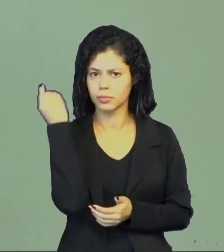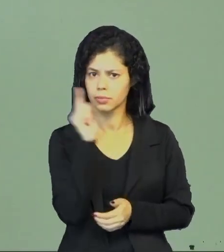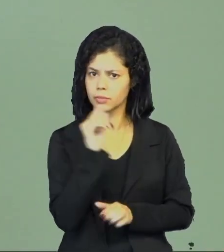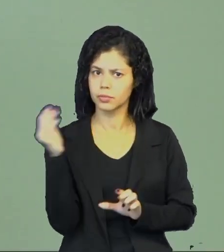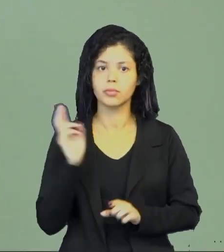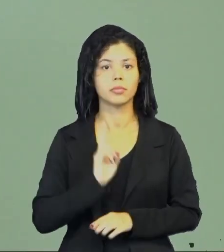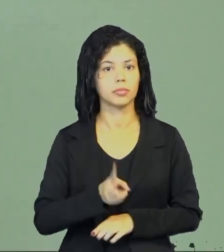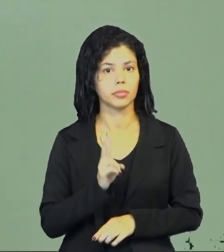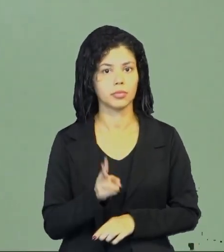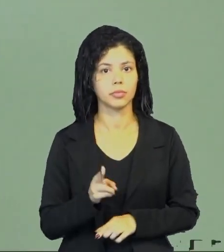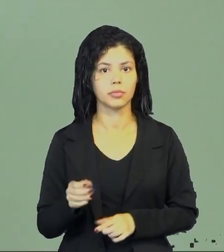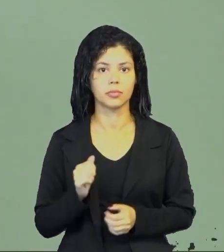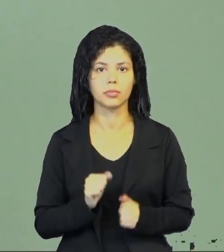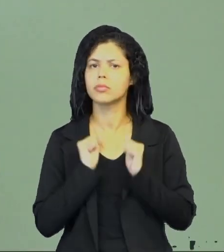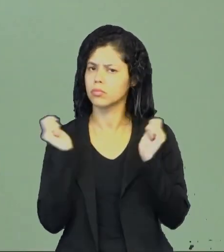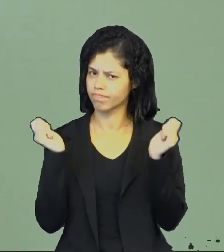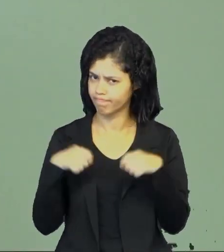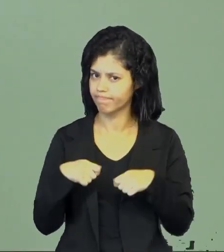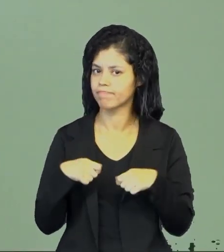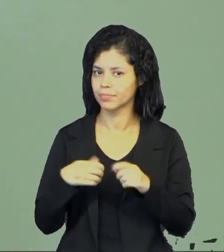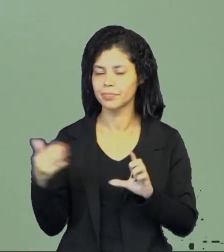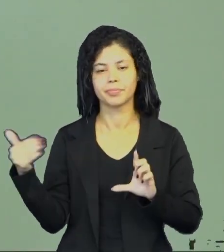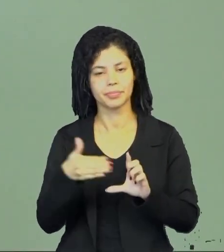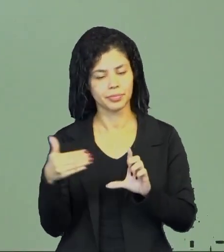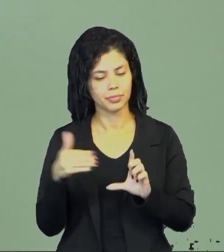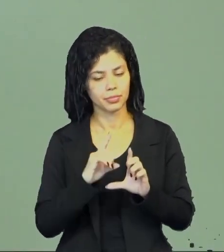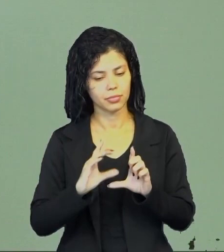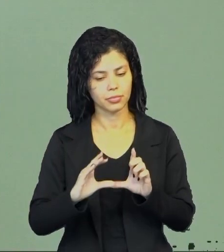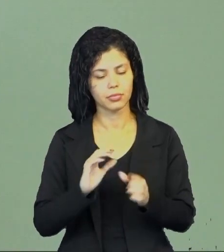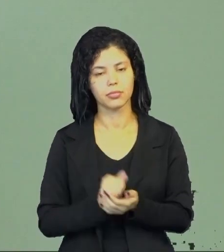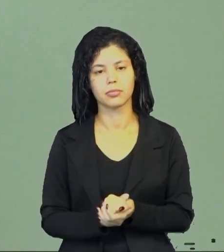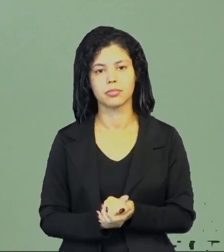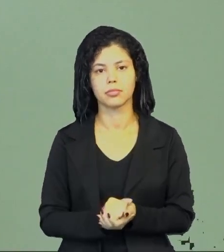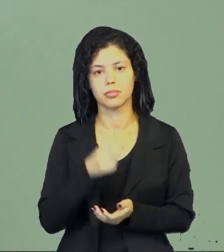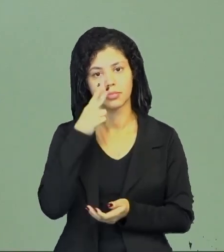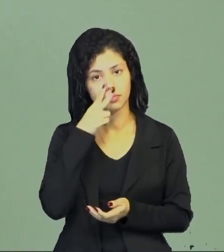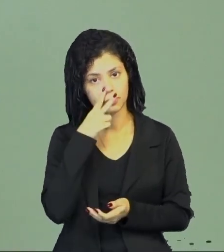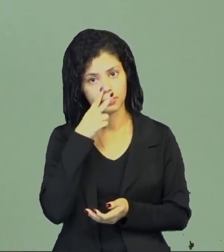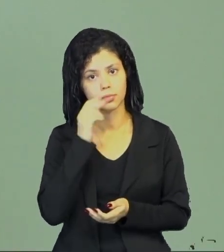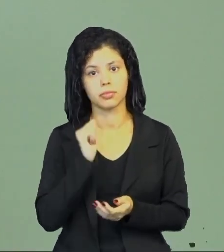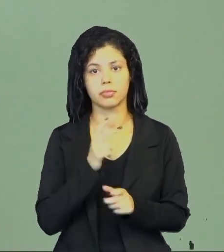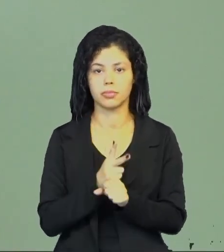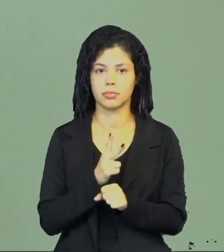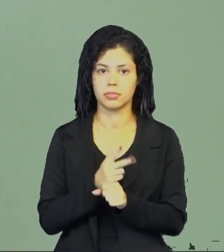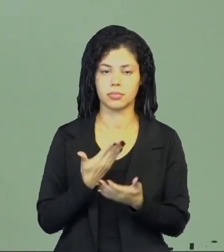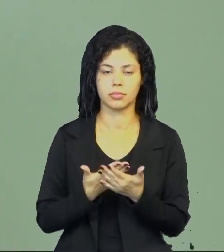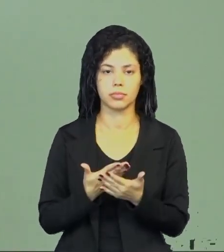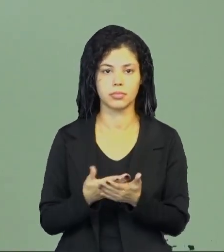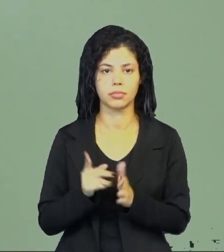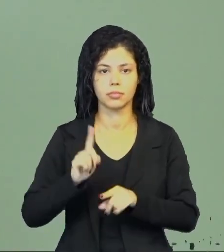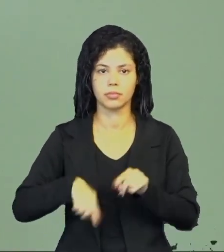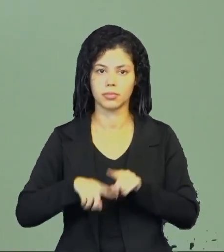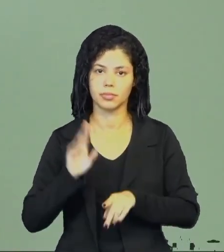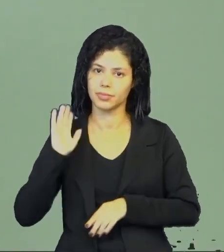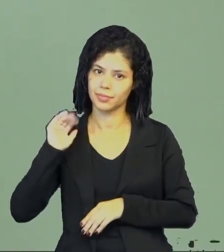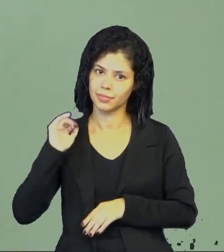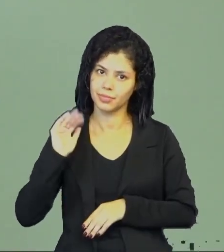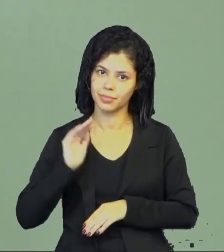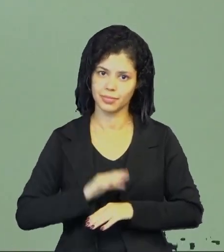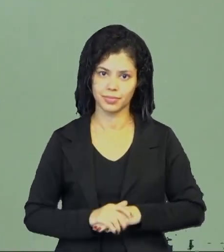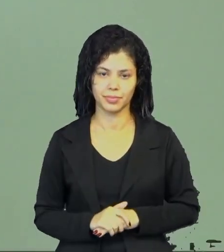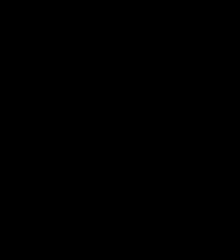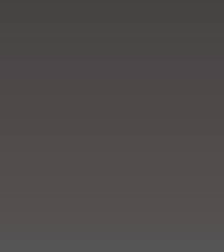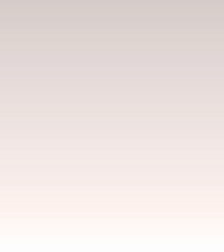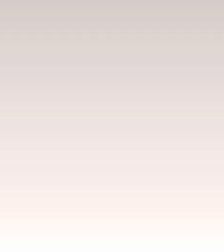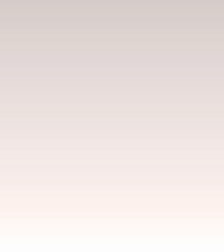esqueçam sempre, né. E que possível, é claro, acessar a plataforma Eduk. Conferir as nossas videoaulas e acessar os materiais. Tchau, tchau. Hasta